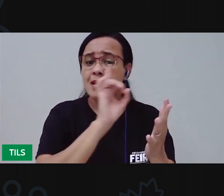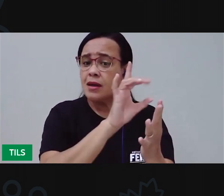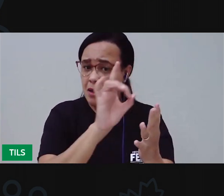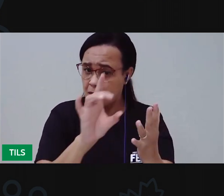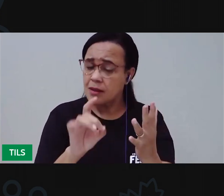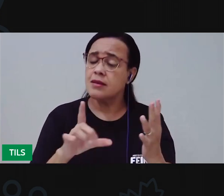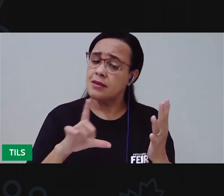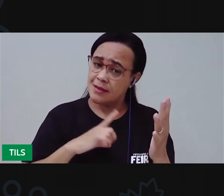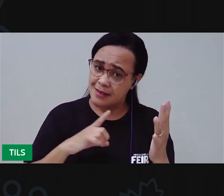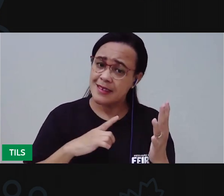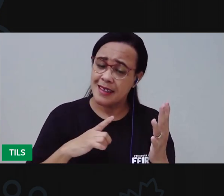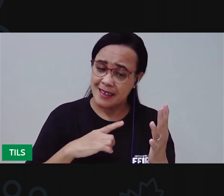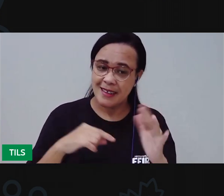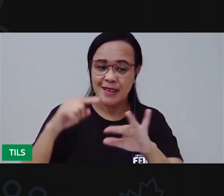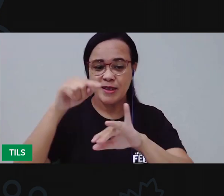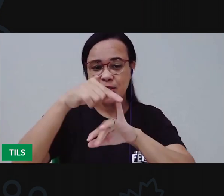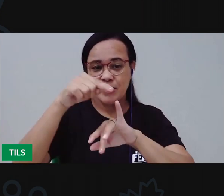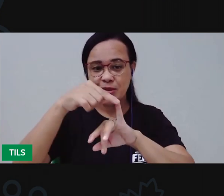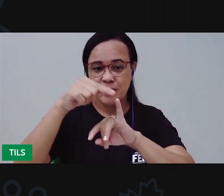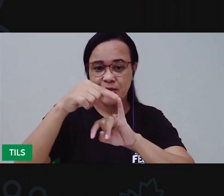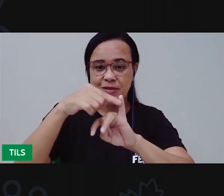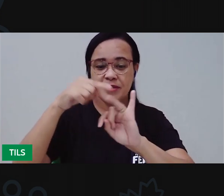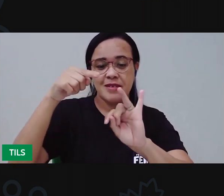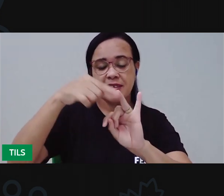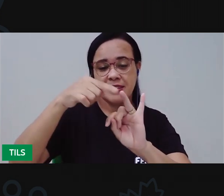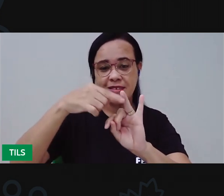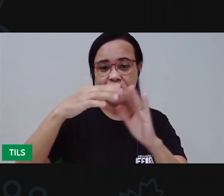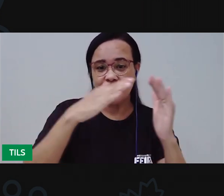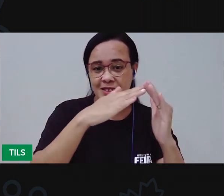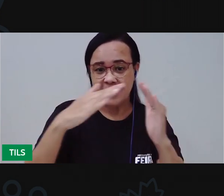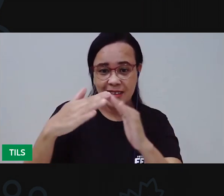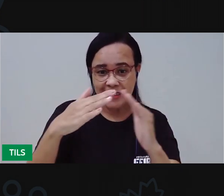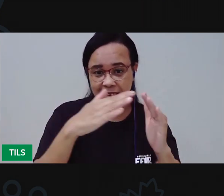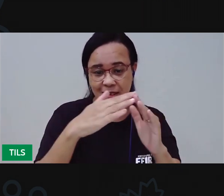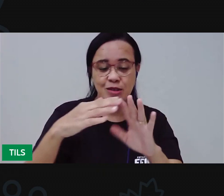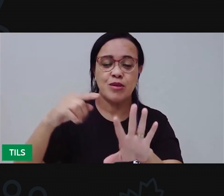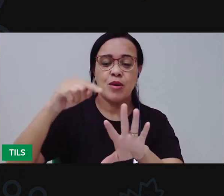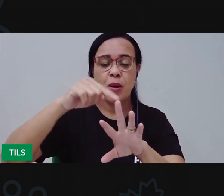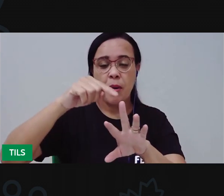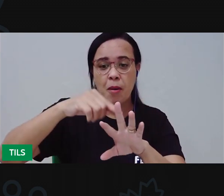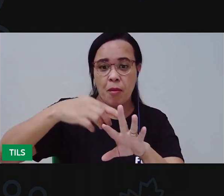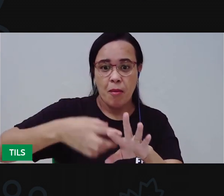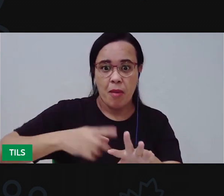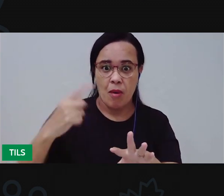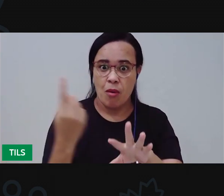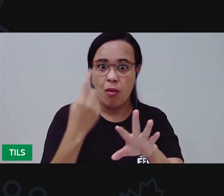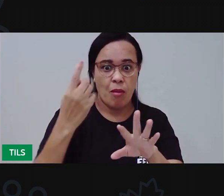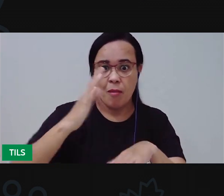nome. Seu mindinho, seu vizinho, pai de todos,